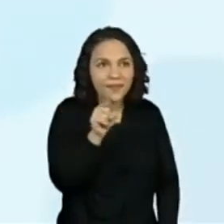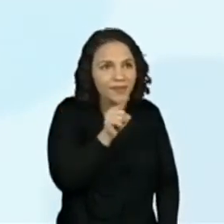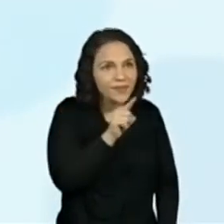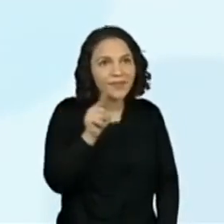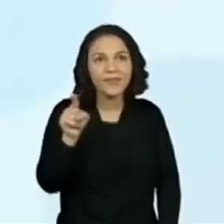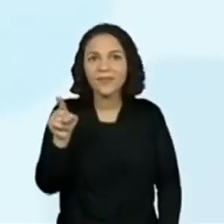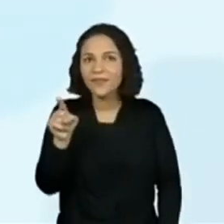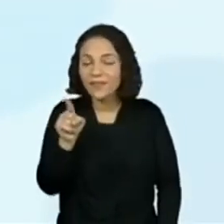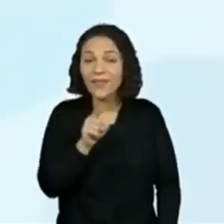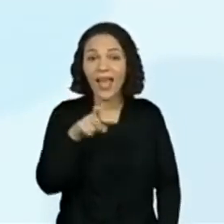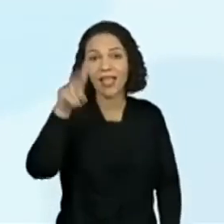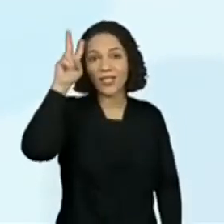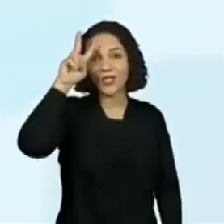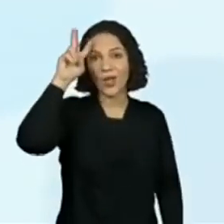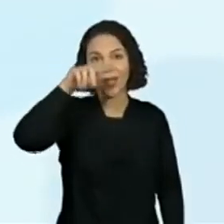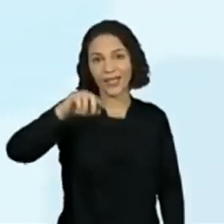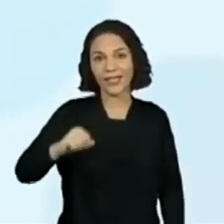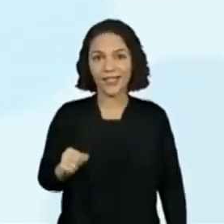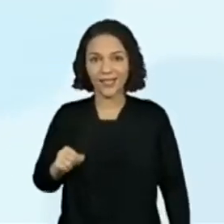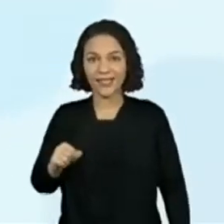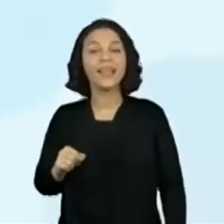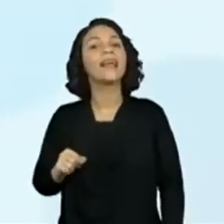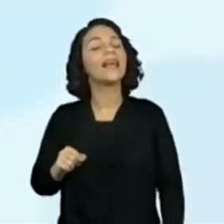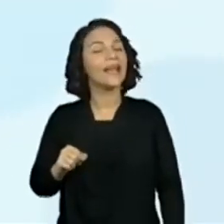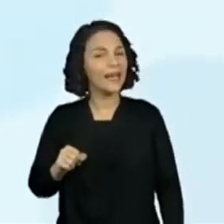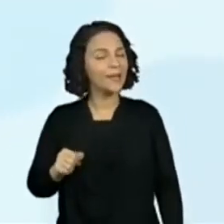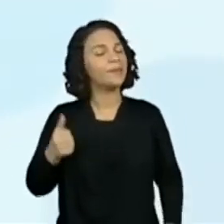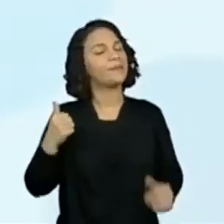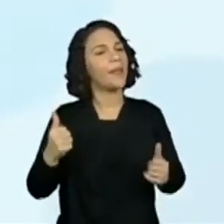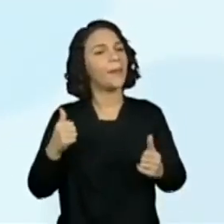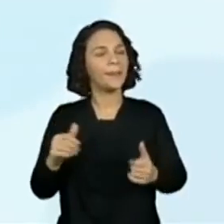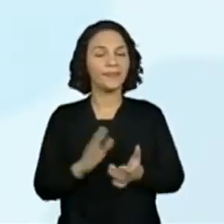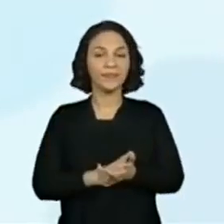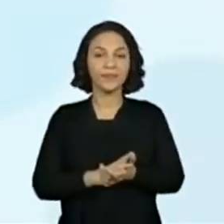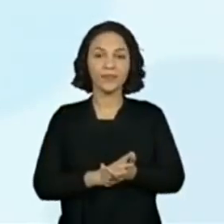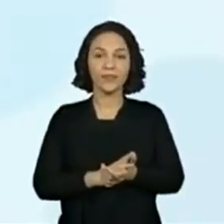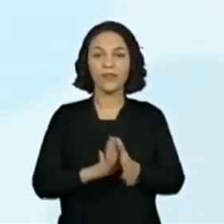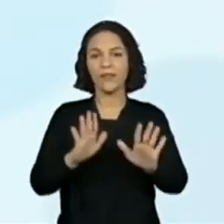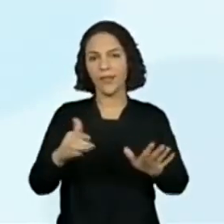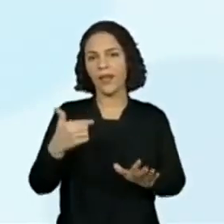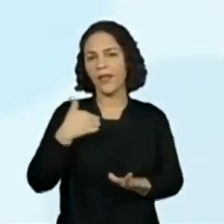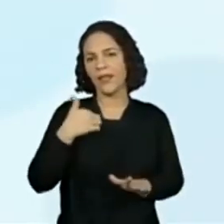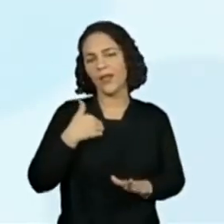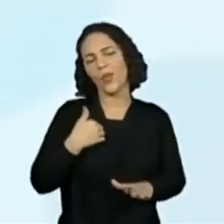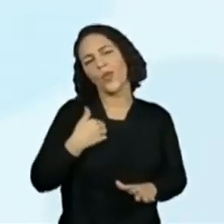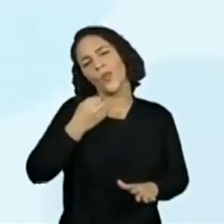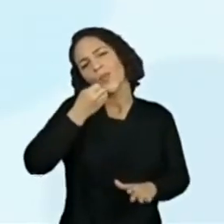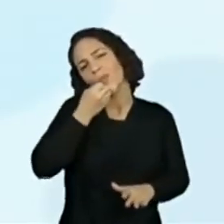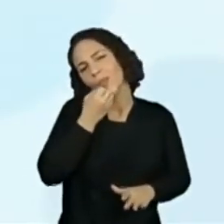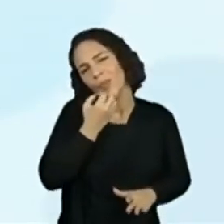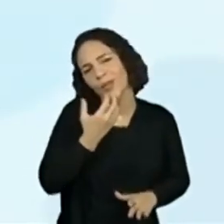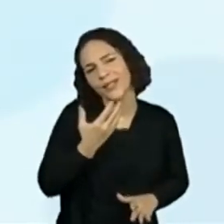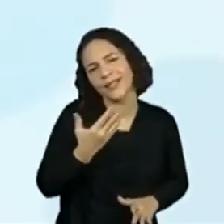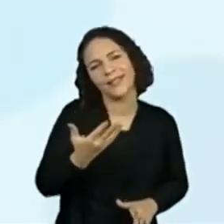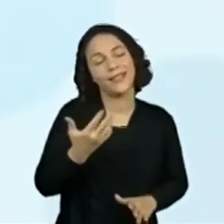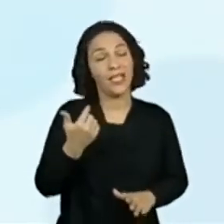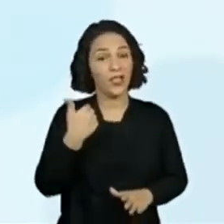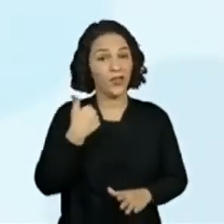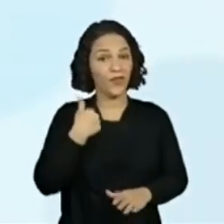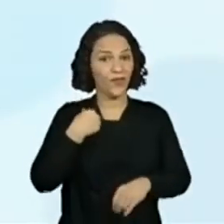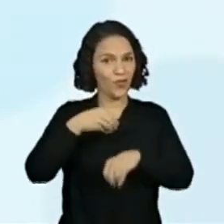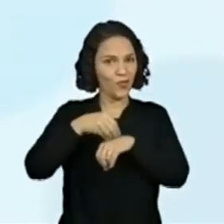É, são títulos de histórias. Olha lá. Muito bem. Eu vou, porque eu sou muito boazinha, eu vou contar para